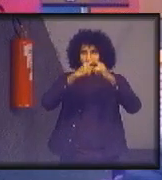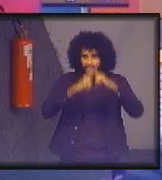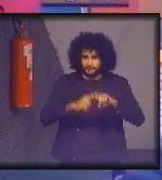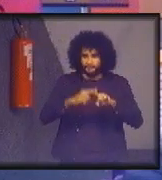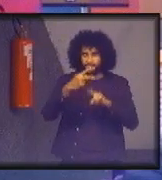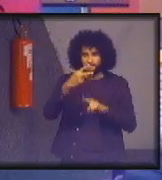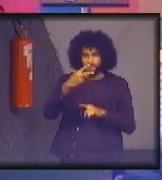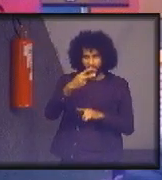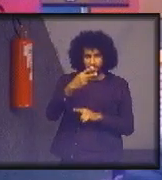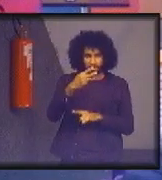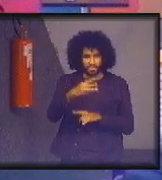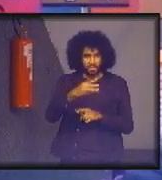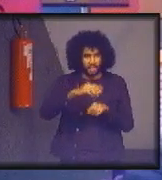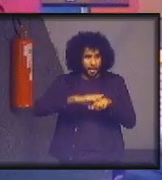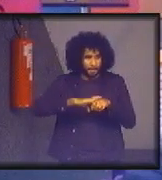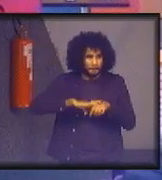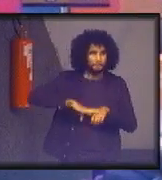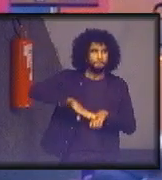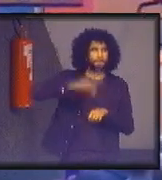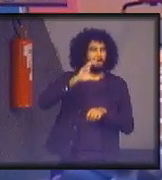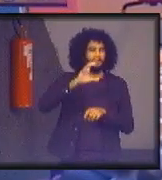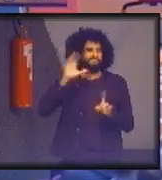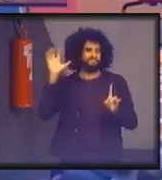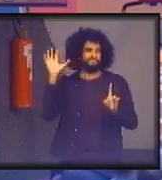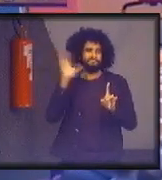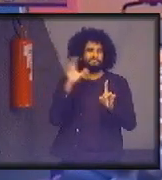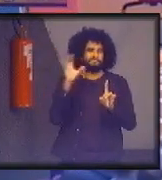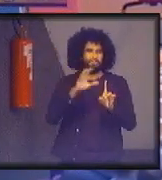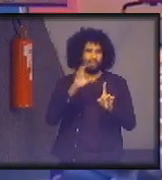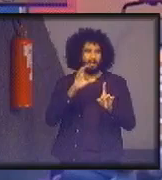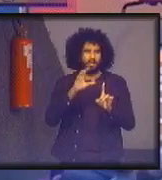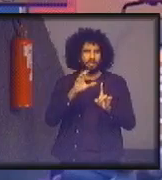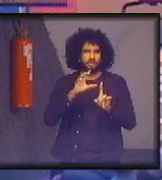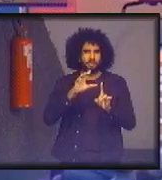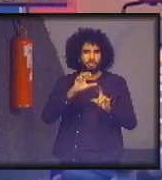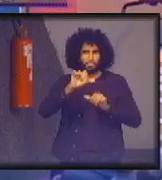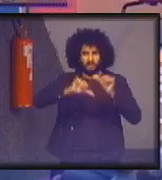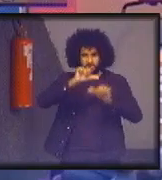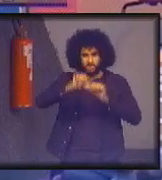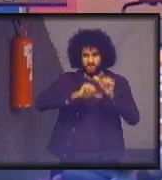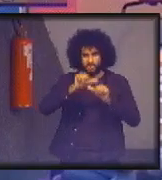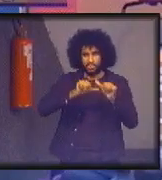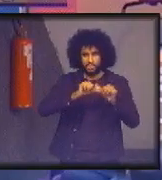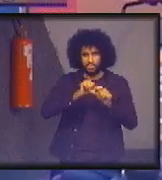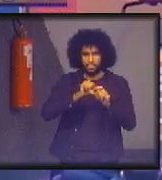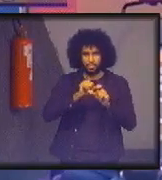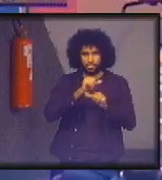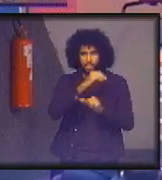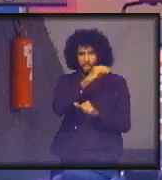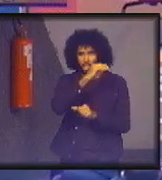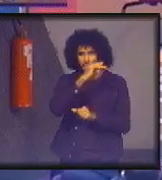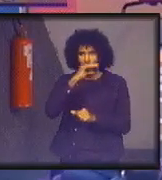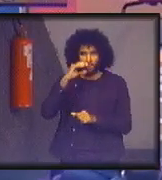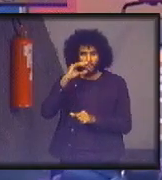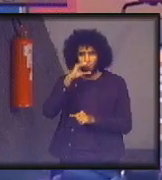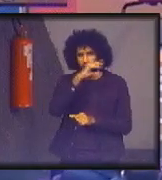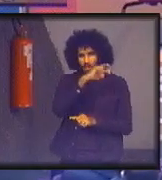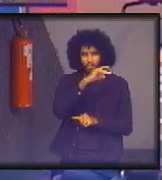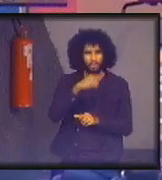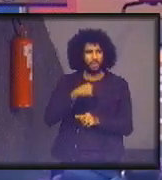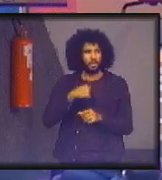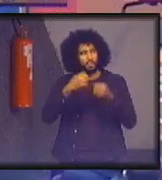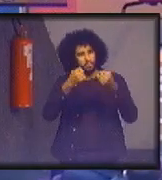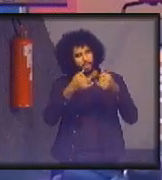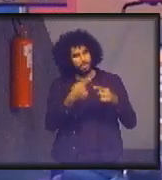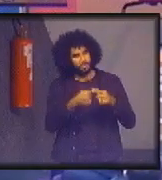de aumento do aquecimento global na atmosfera. Então, eu estou colocando isso porque,